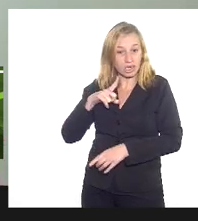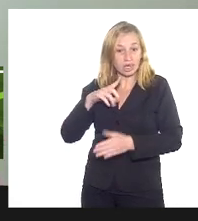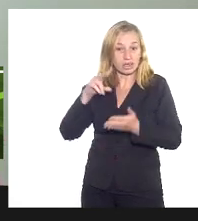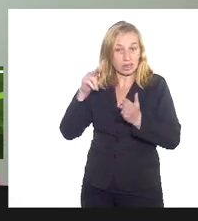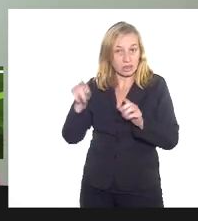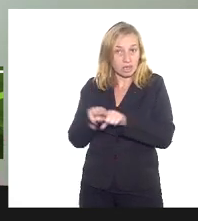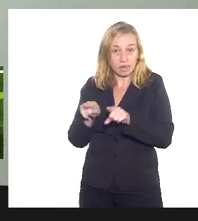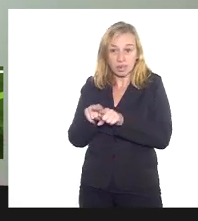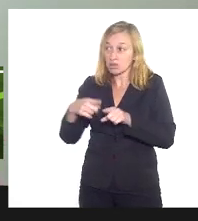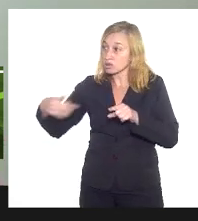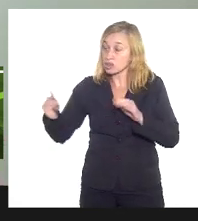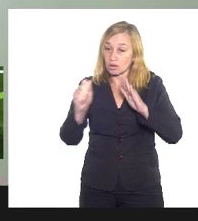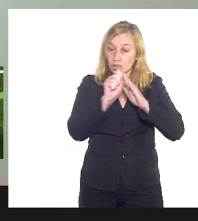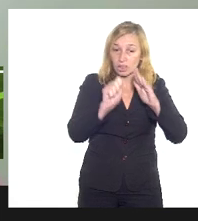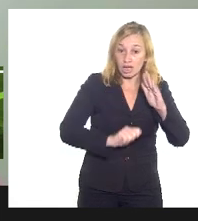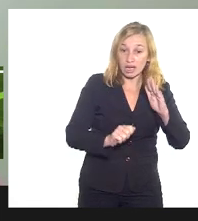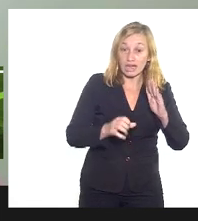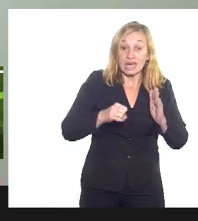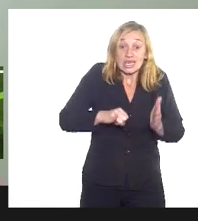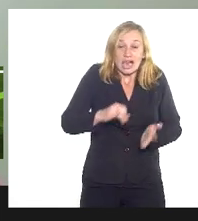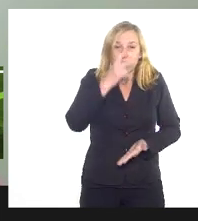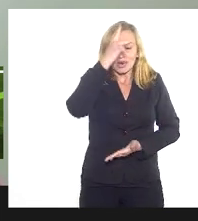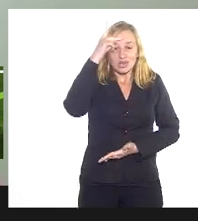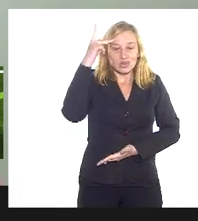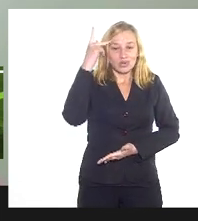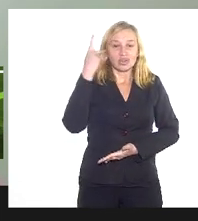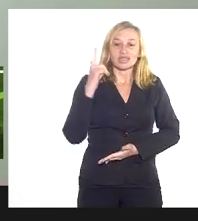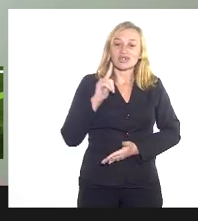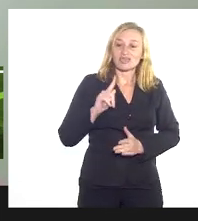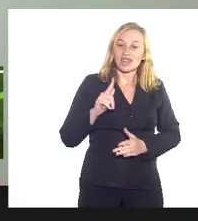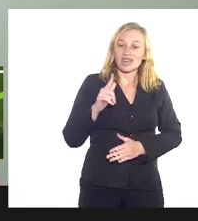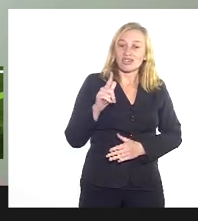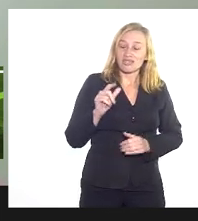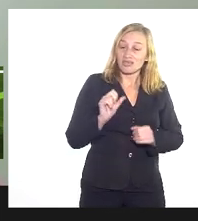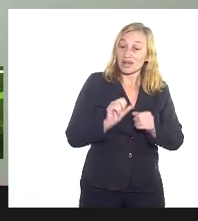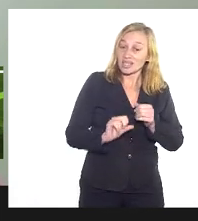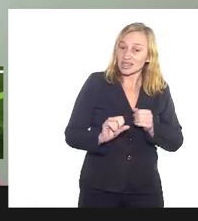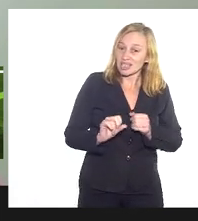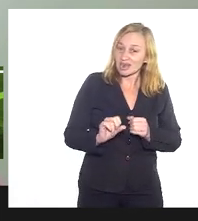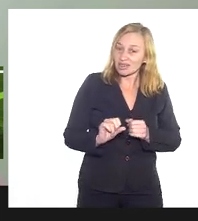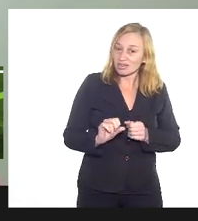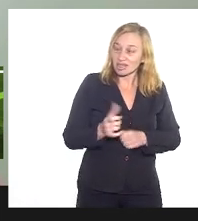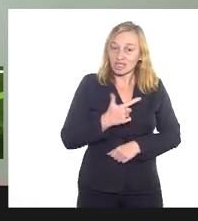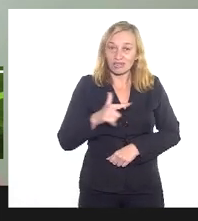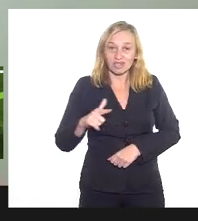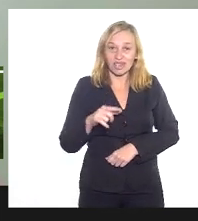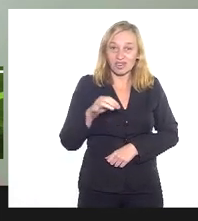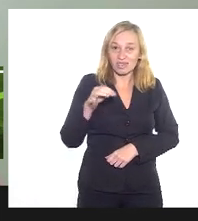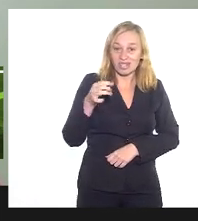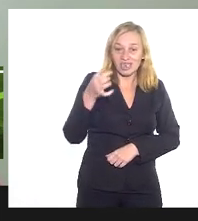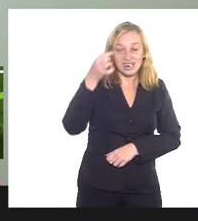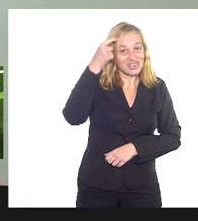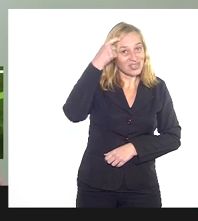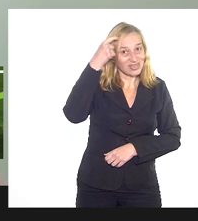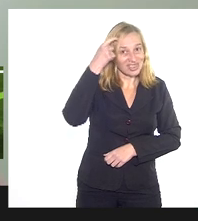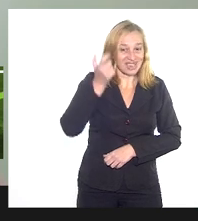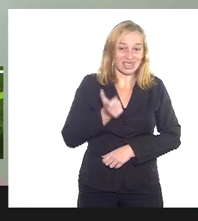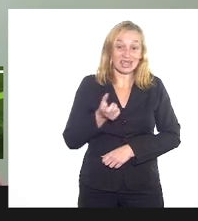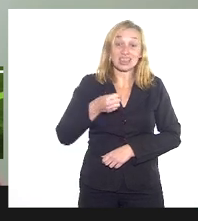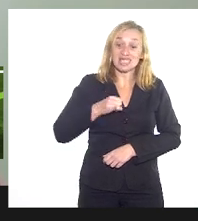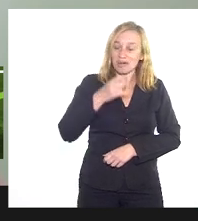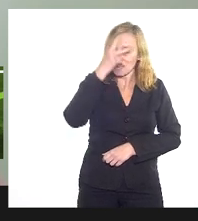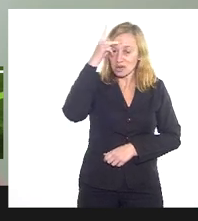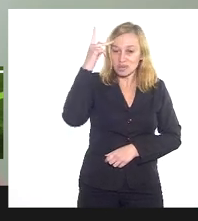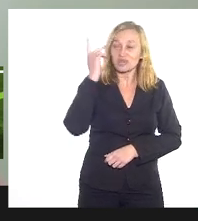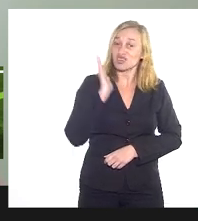seguinte, isso é se a pessoa estiver fazendo sem consciência, mas a partir do momento que ela faz consciente e já